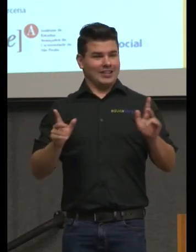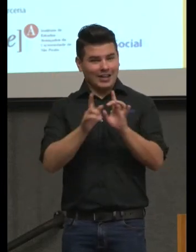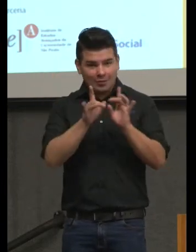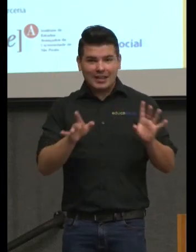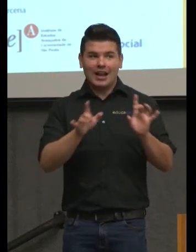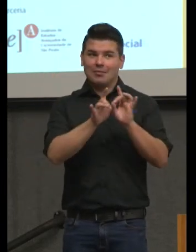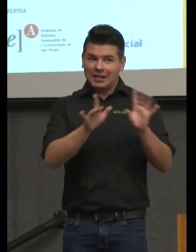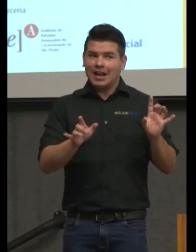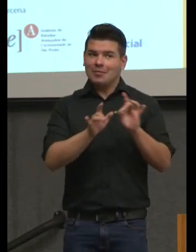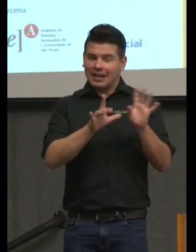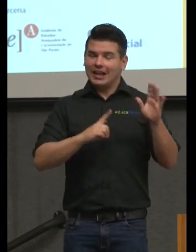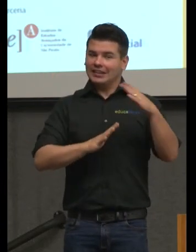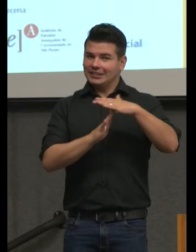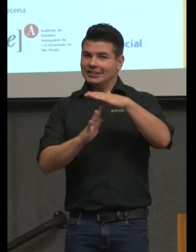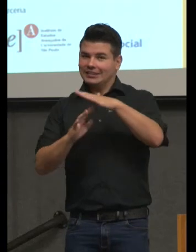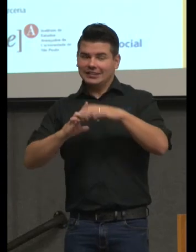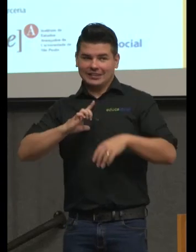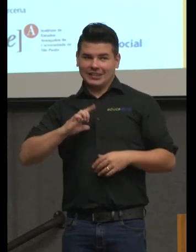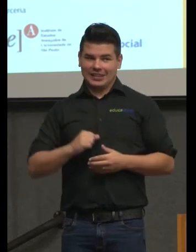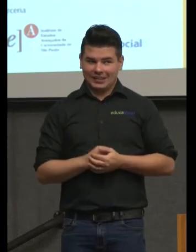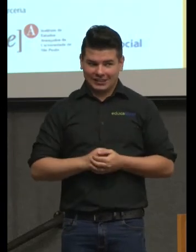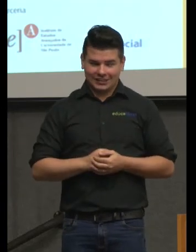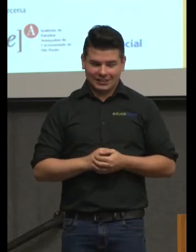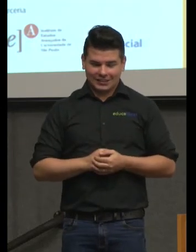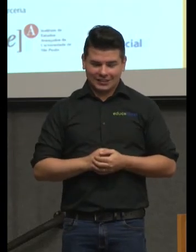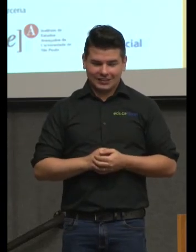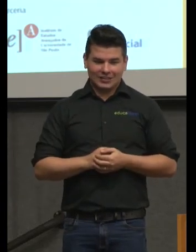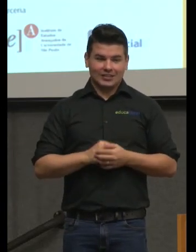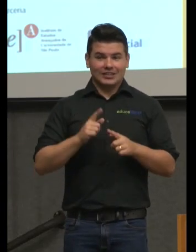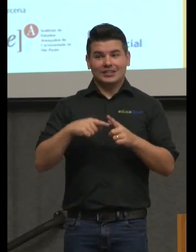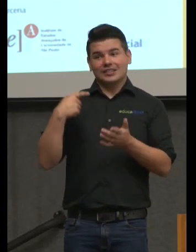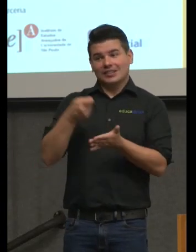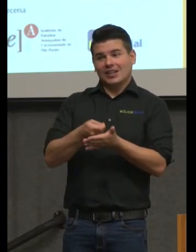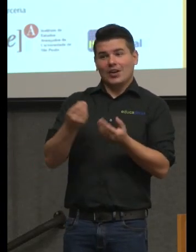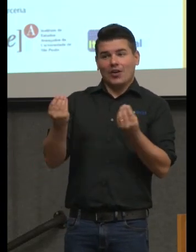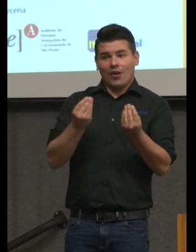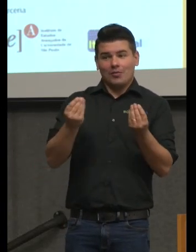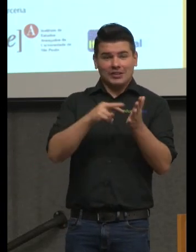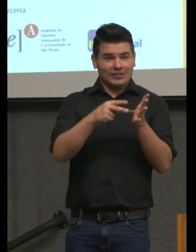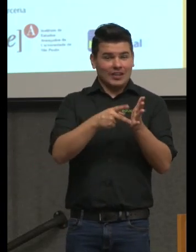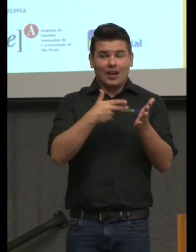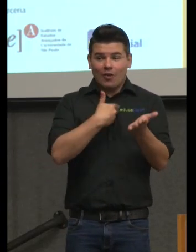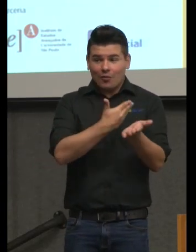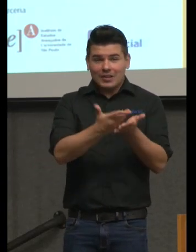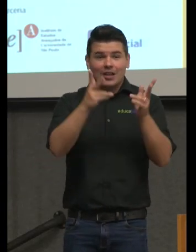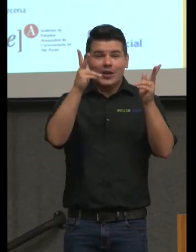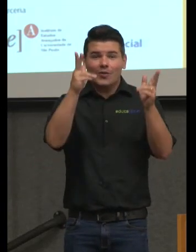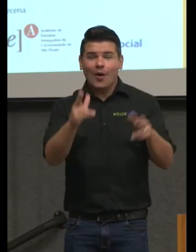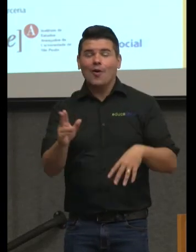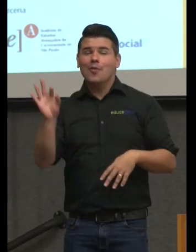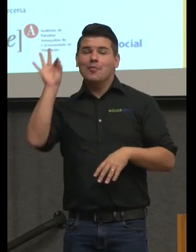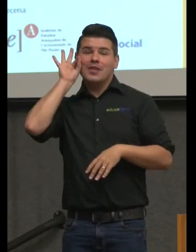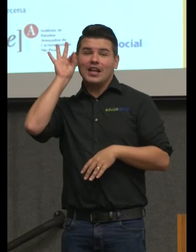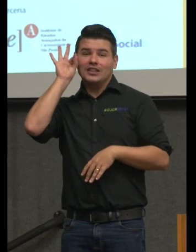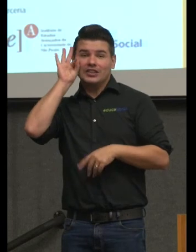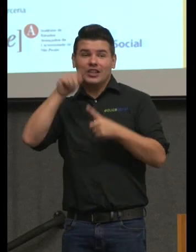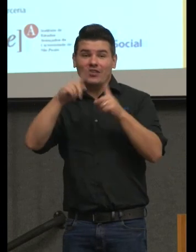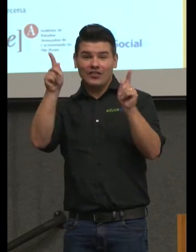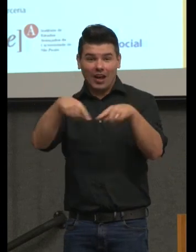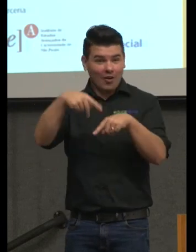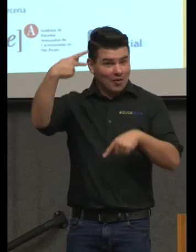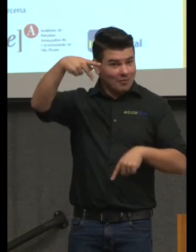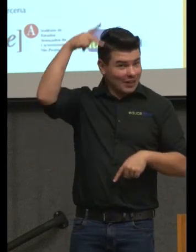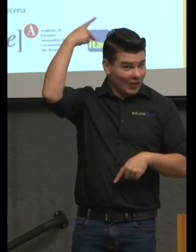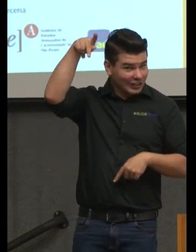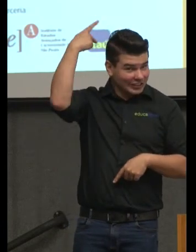bom com isso então vamos vamos fazer o nosso intervalo ou comecei com o Piaget se brincar termino com o Pinochet